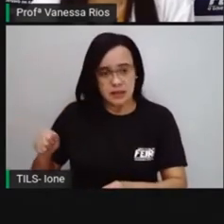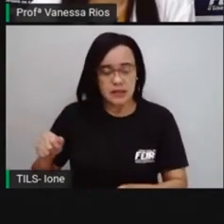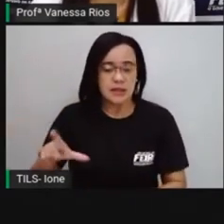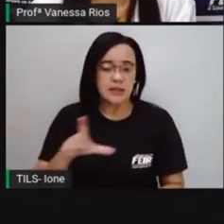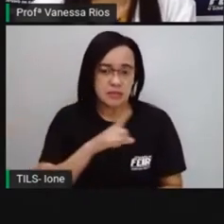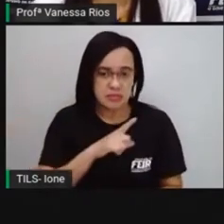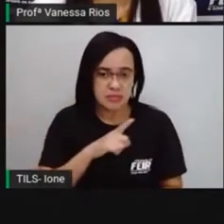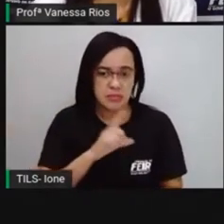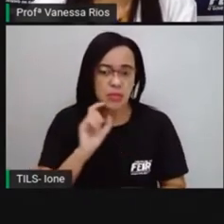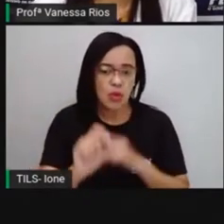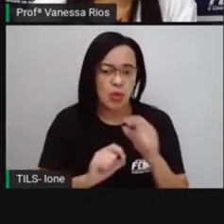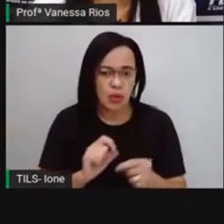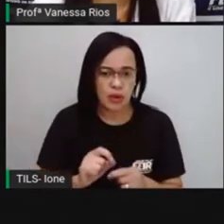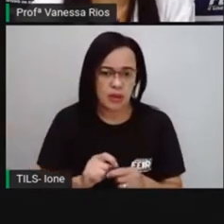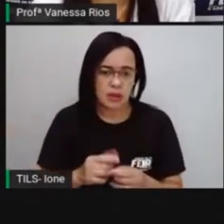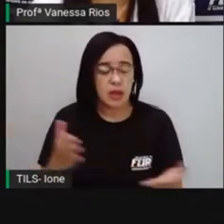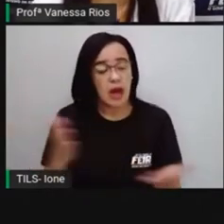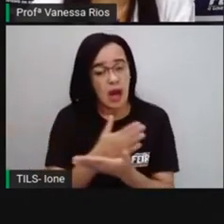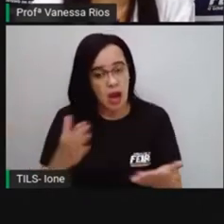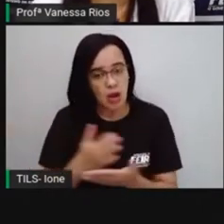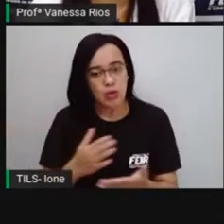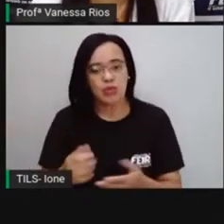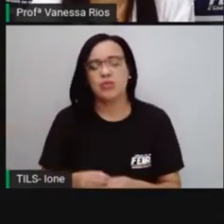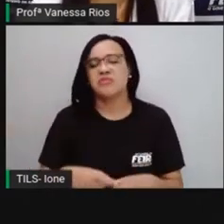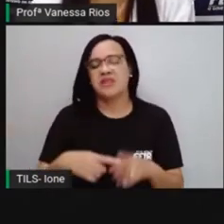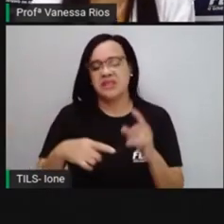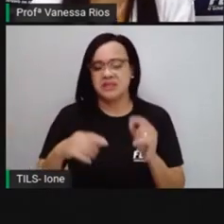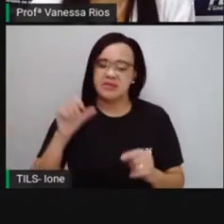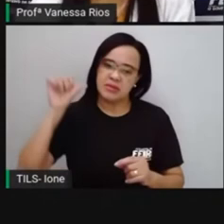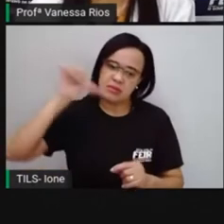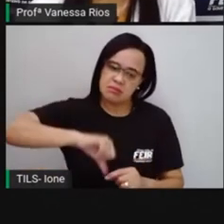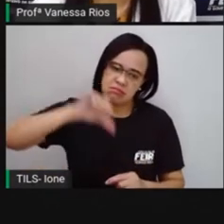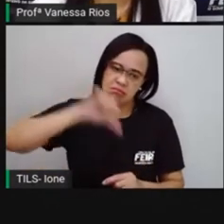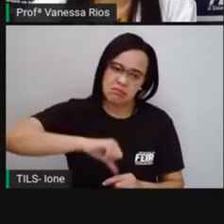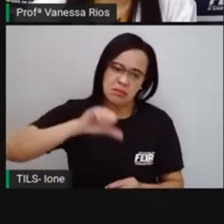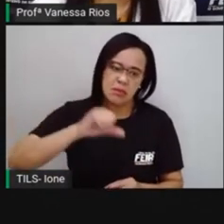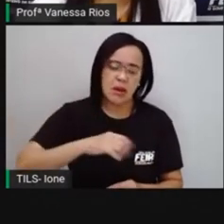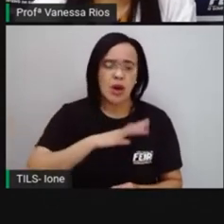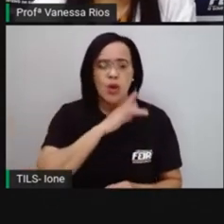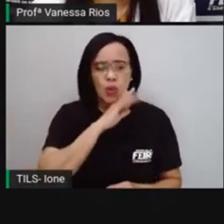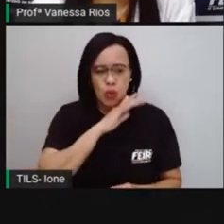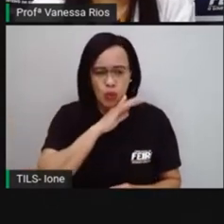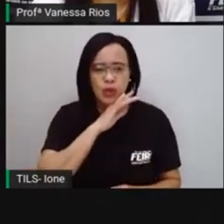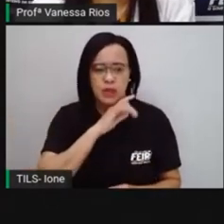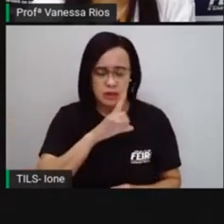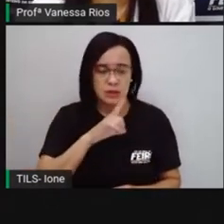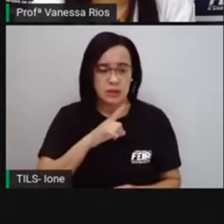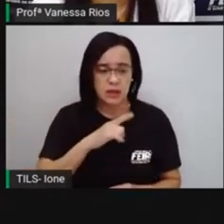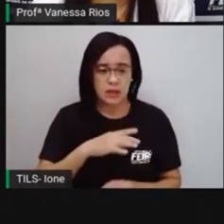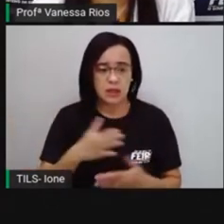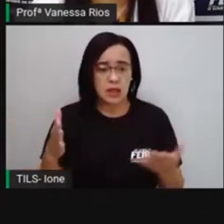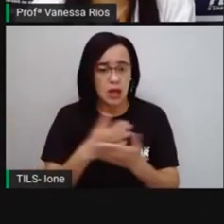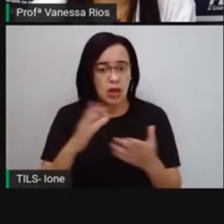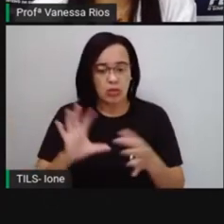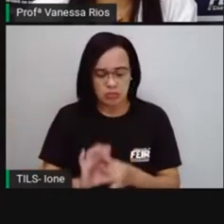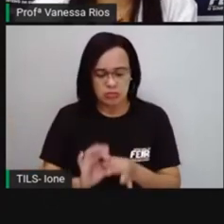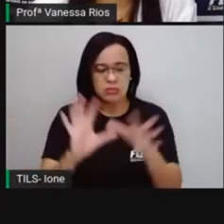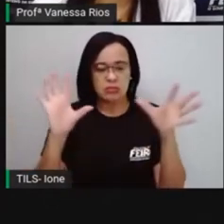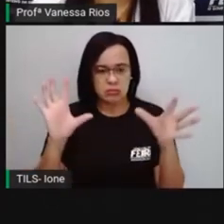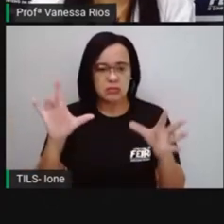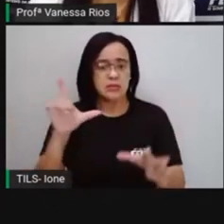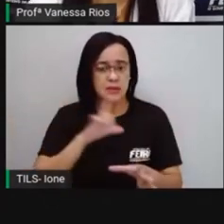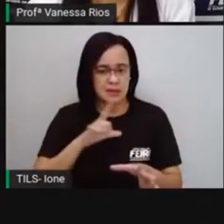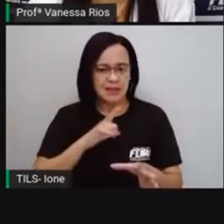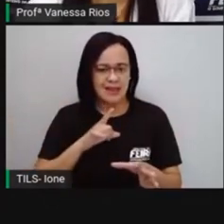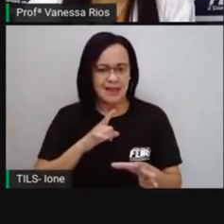assim, consequências negativas para a atualidade, né? Apesar de terem conquistado a liberdade aí através da abolição,